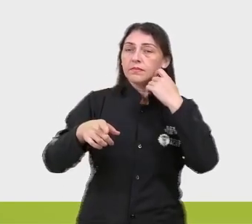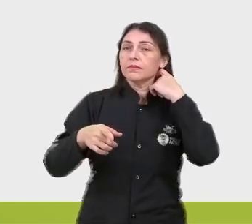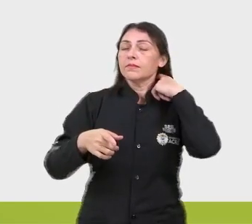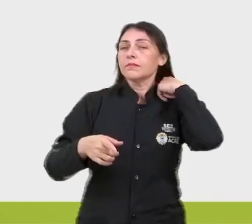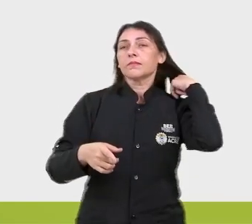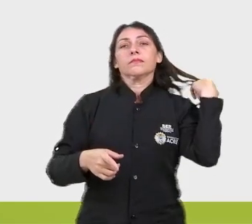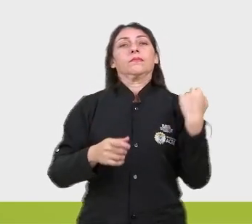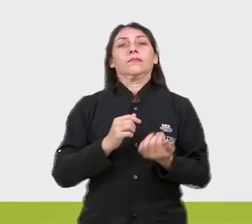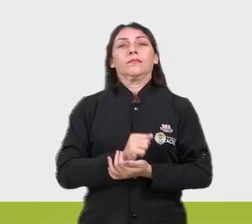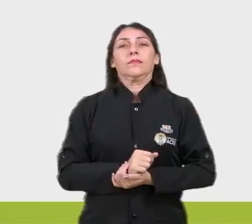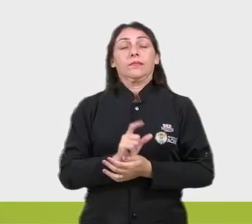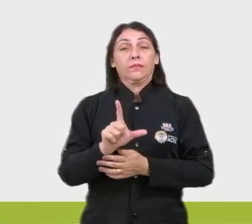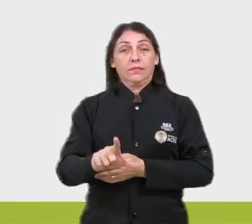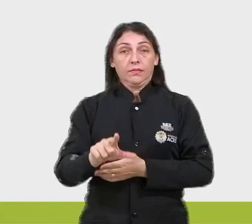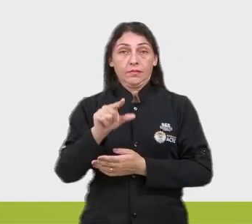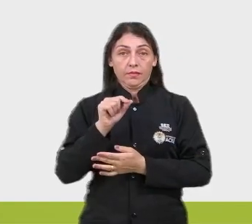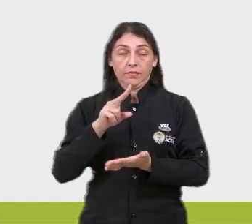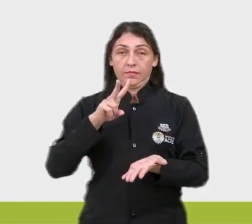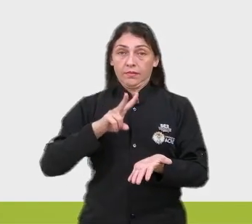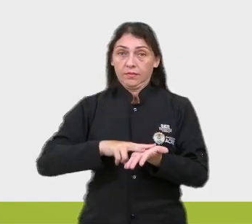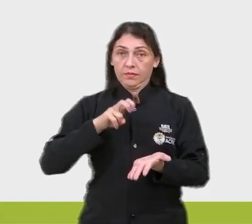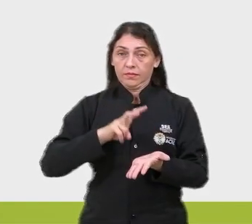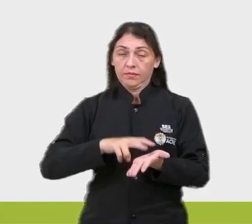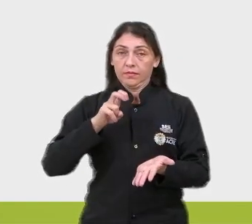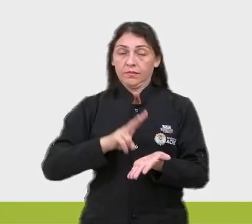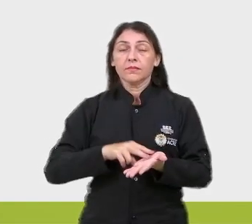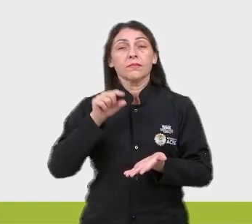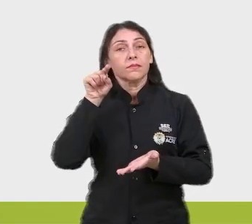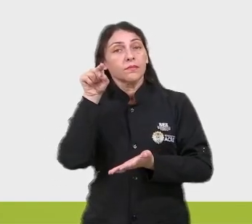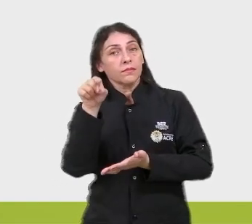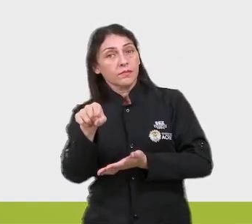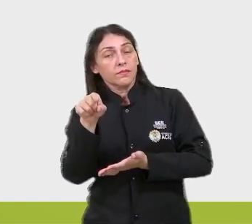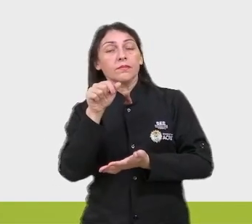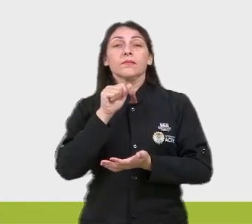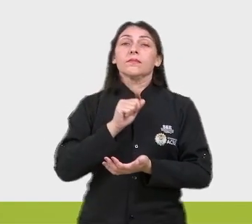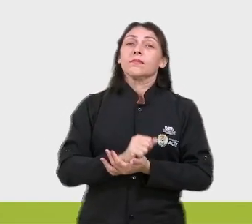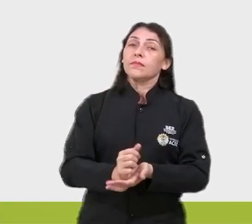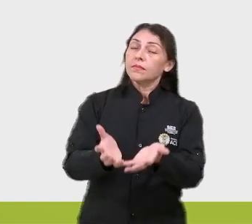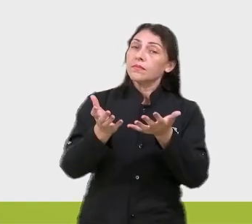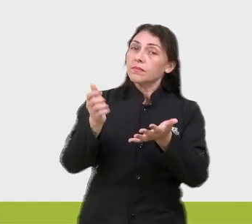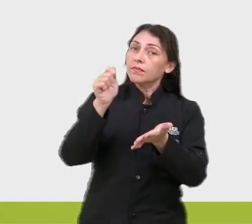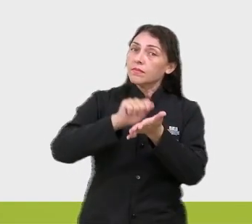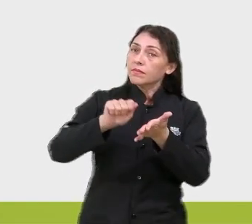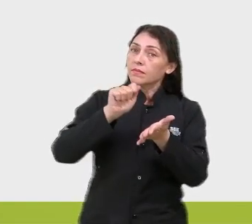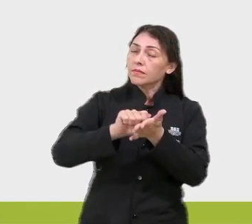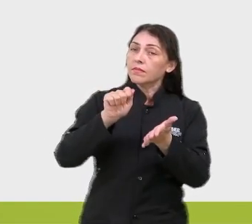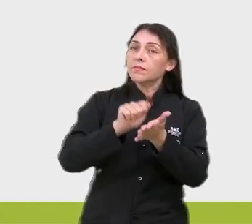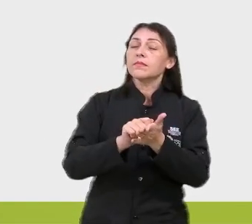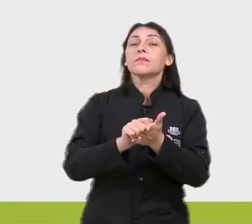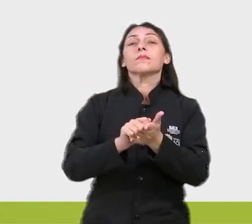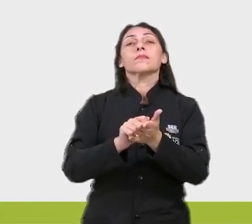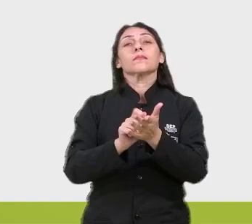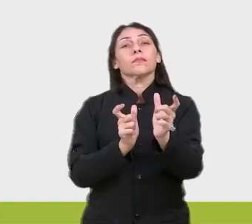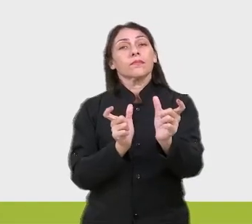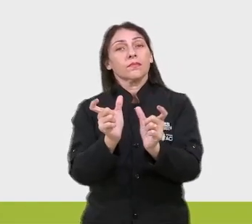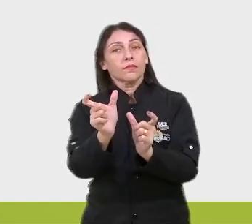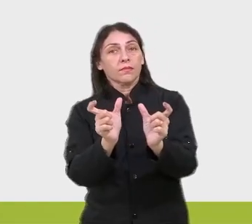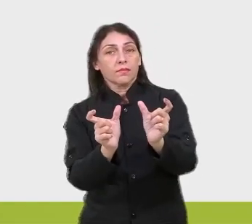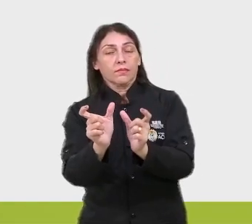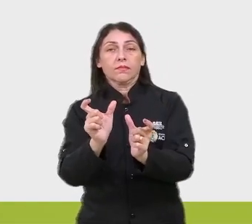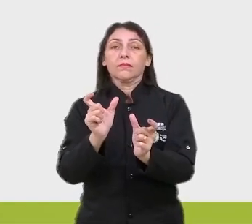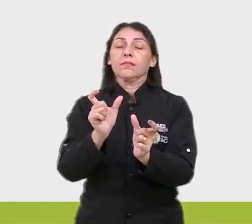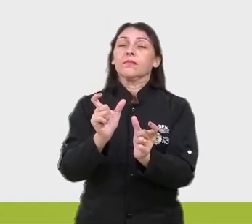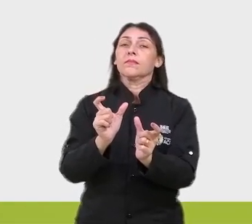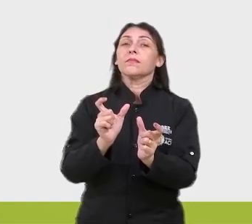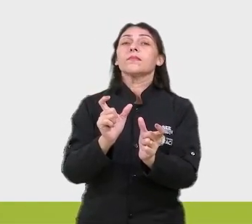vocês, o desvio de escolha vocabular é quando você quer escrever uma palavra e, na verdade,